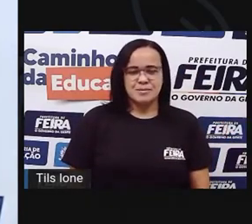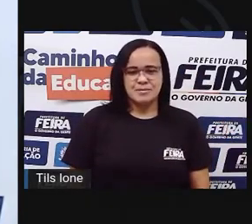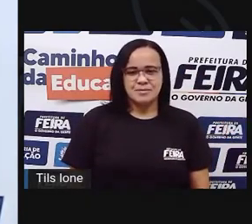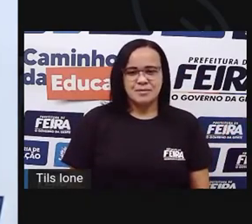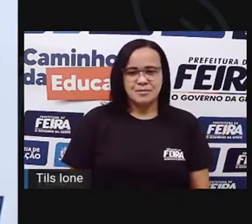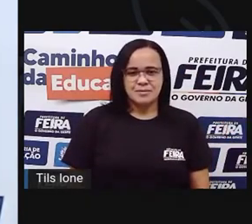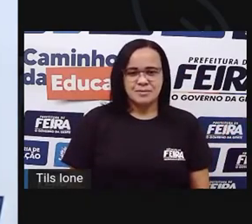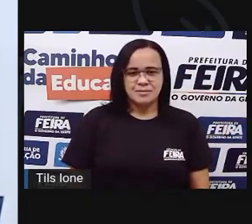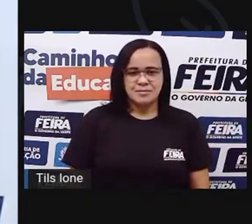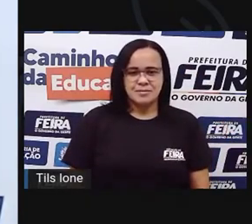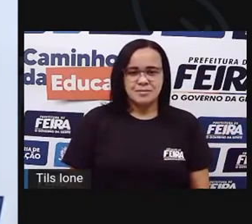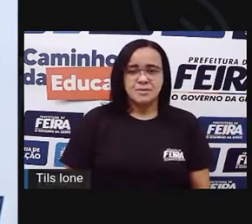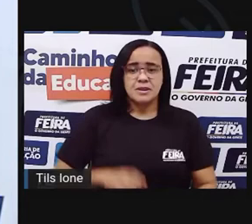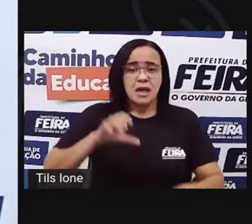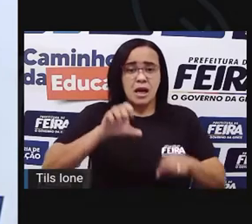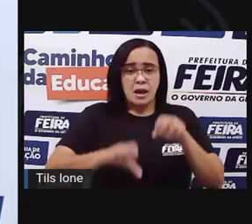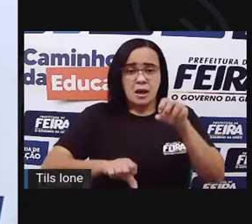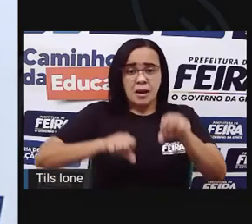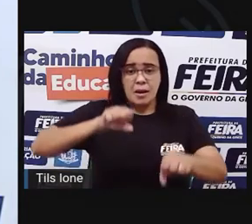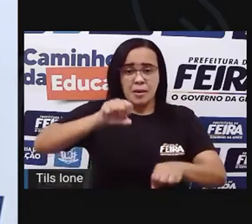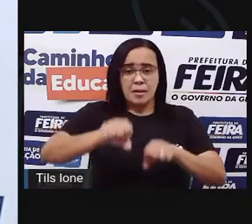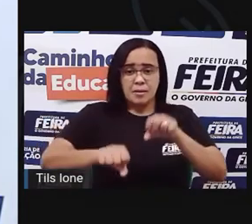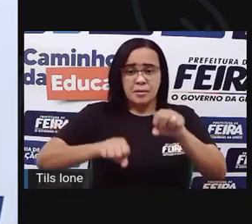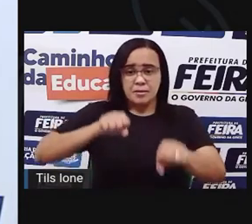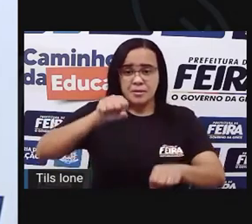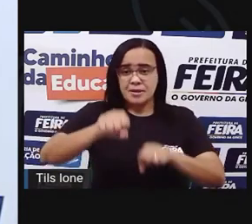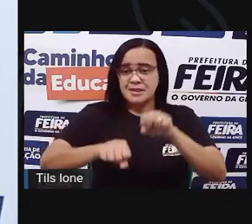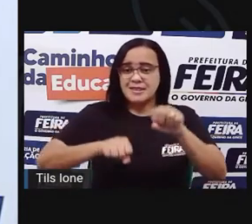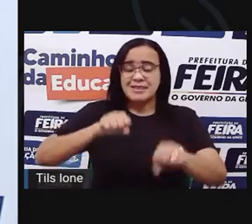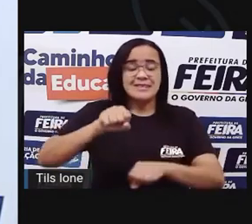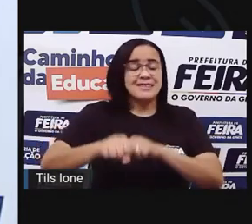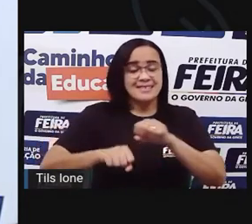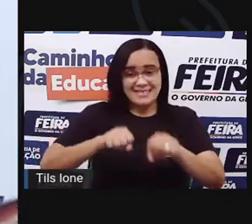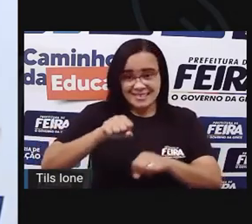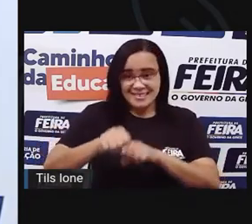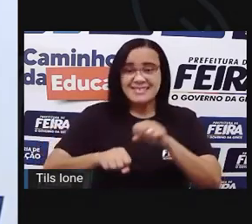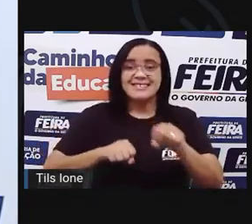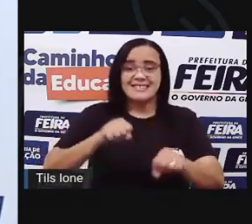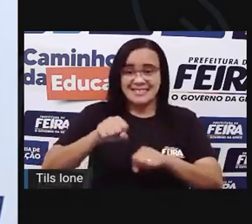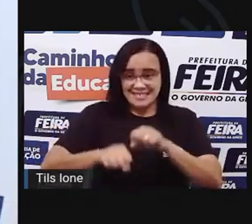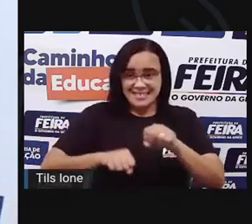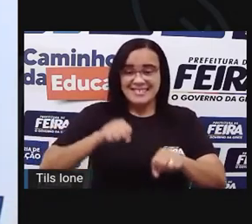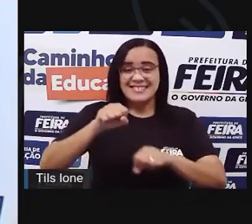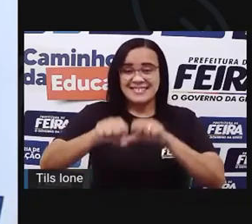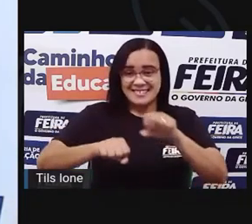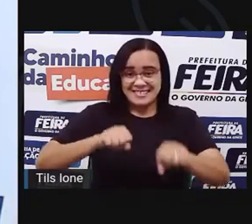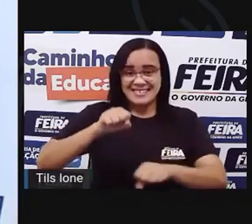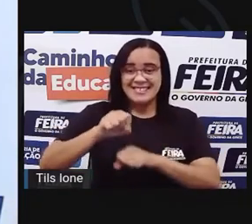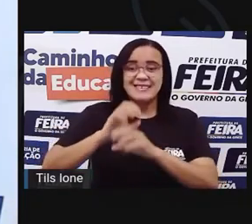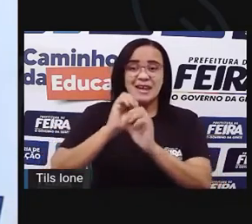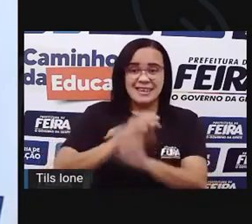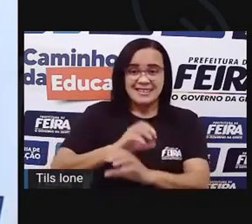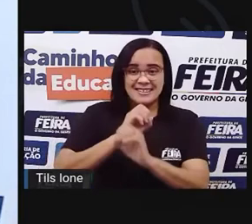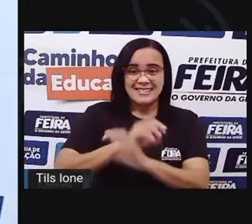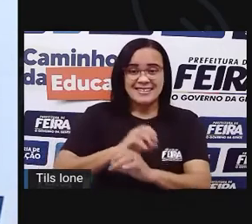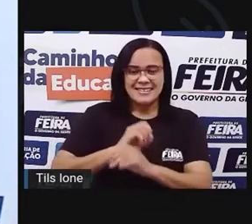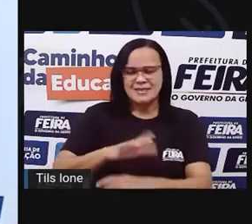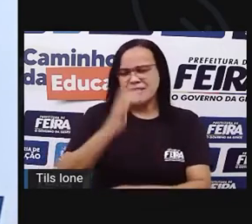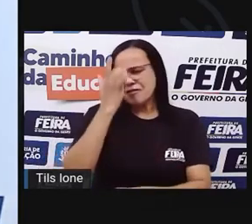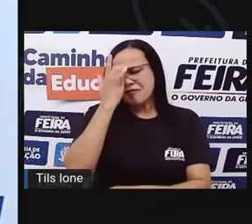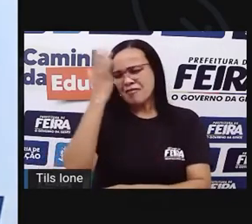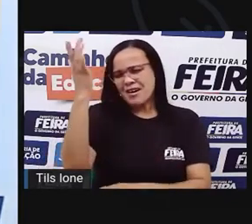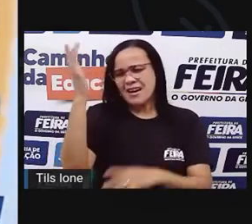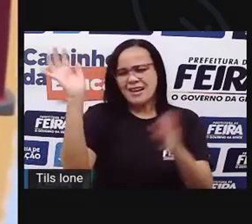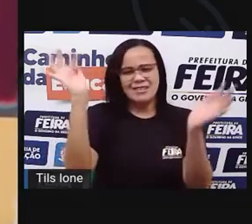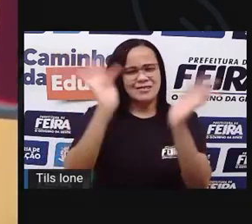A bicicleta nos ensina como é fácil ser feliz. E a gente nunca mais se esquece.